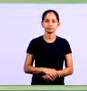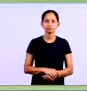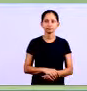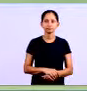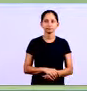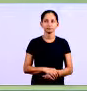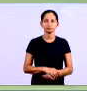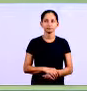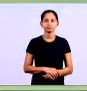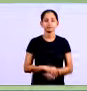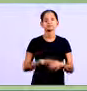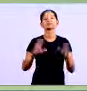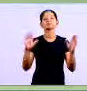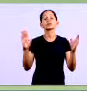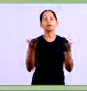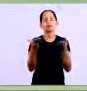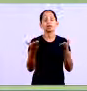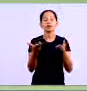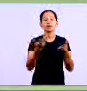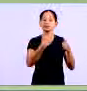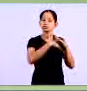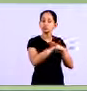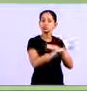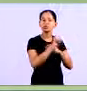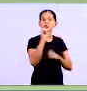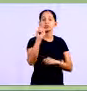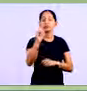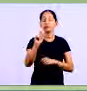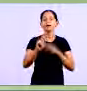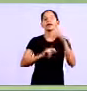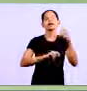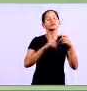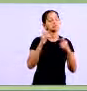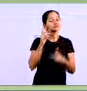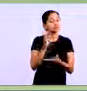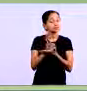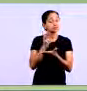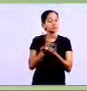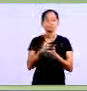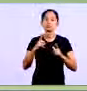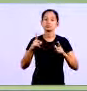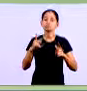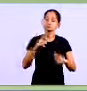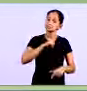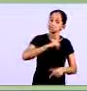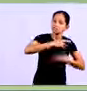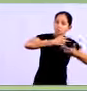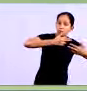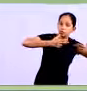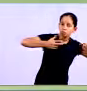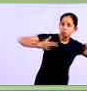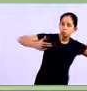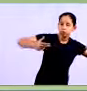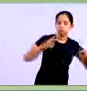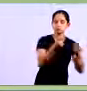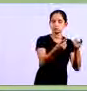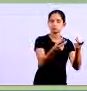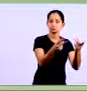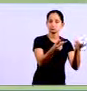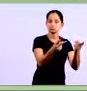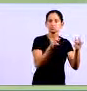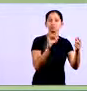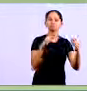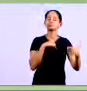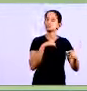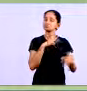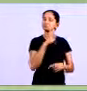bom a finalidade de estoque é melhorar o nível de serviço você está atendendo bem do controle de estoque a finalidade do controle de estoque é melhor